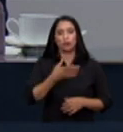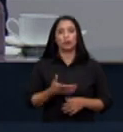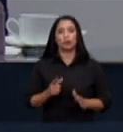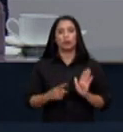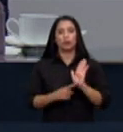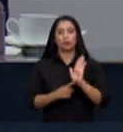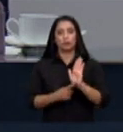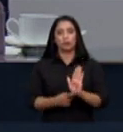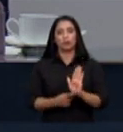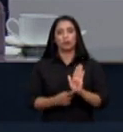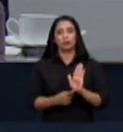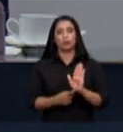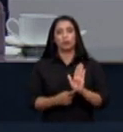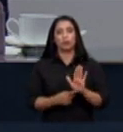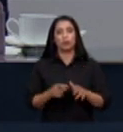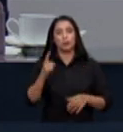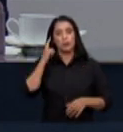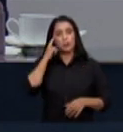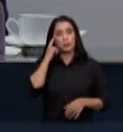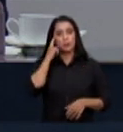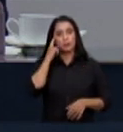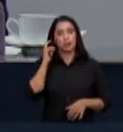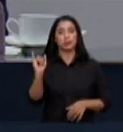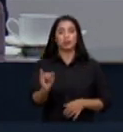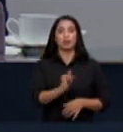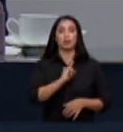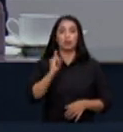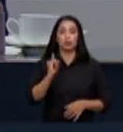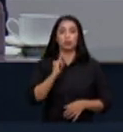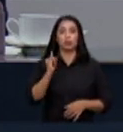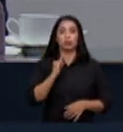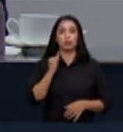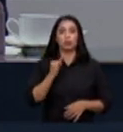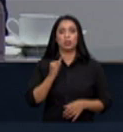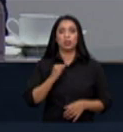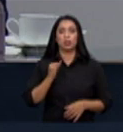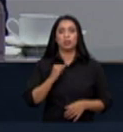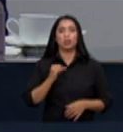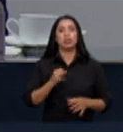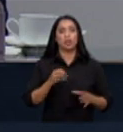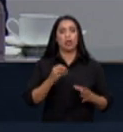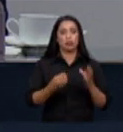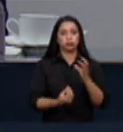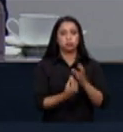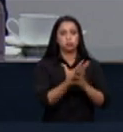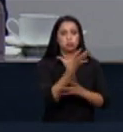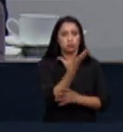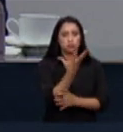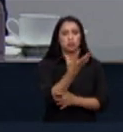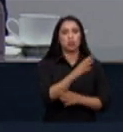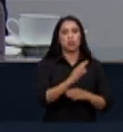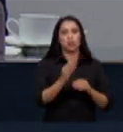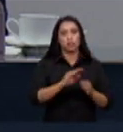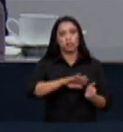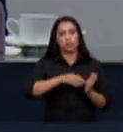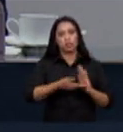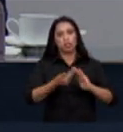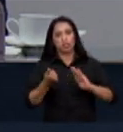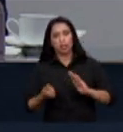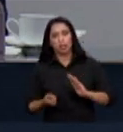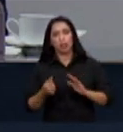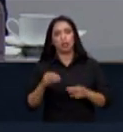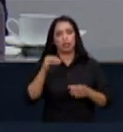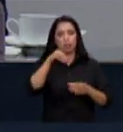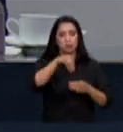enfatizou e penso que com razão a importância do manejo florestal responsável e do combate às